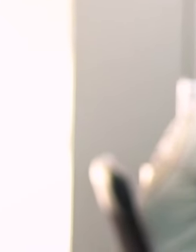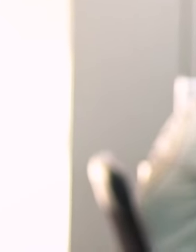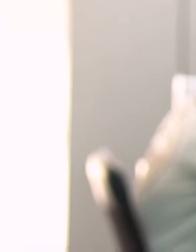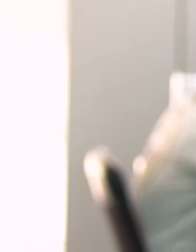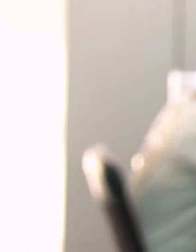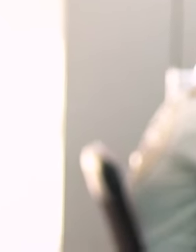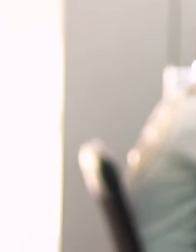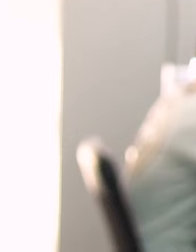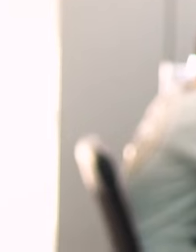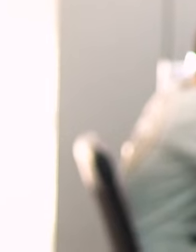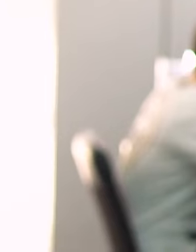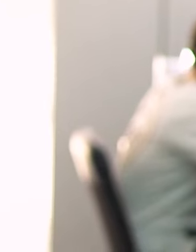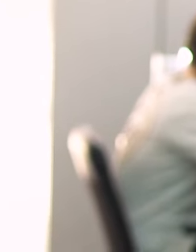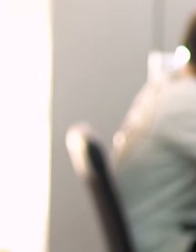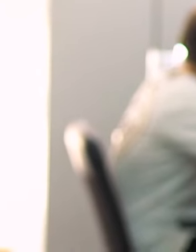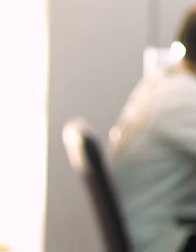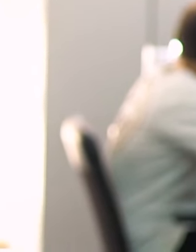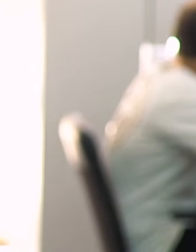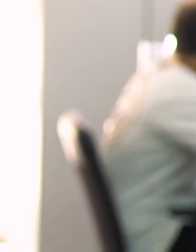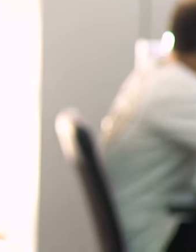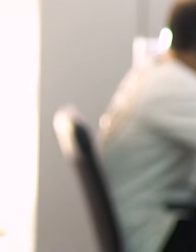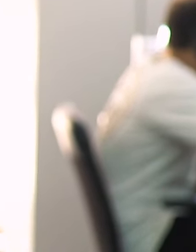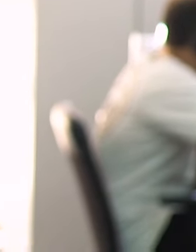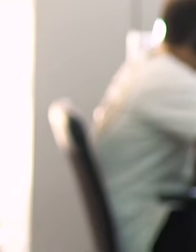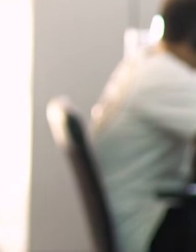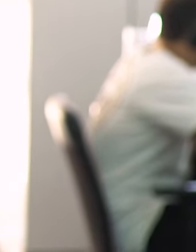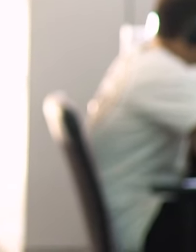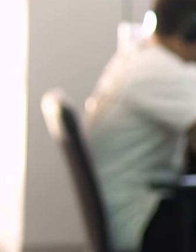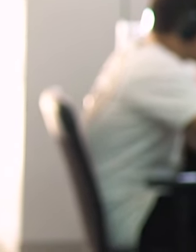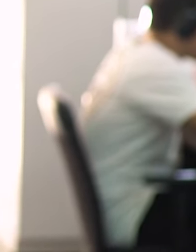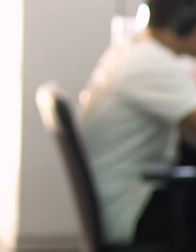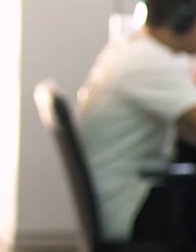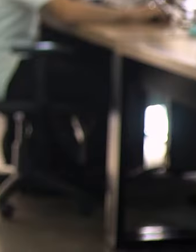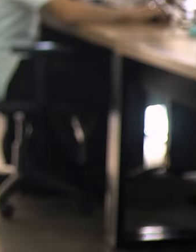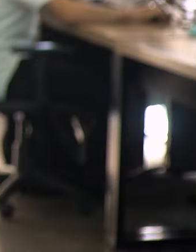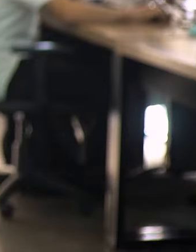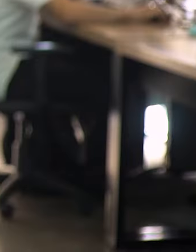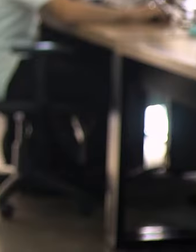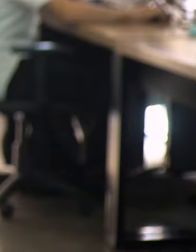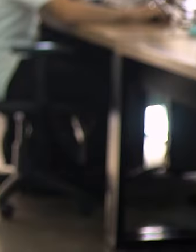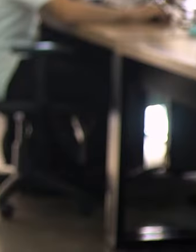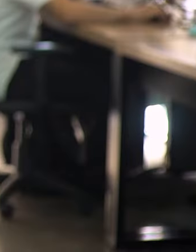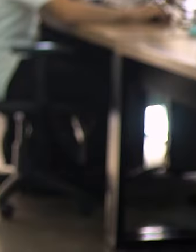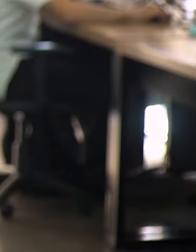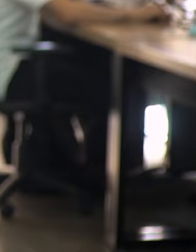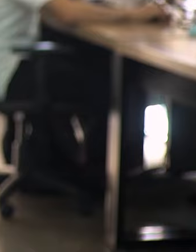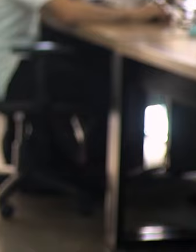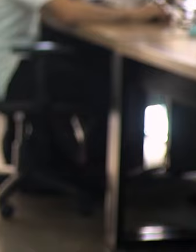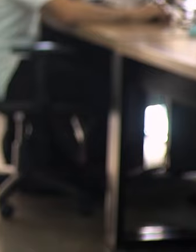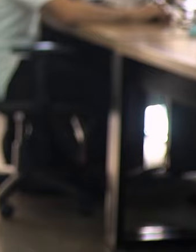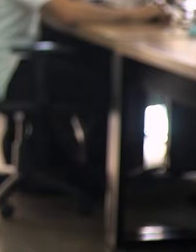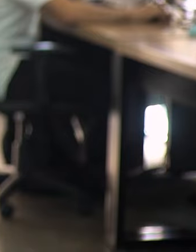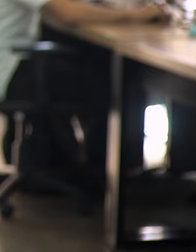Pelo povo negro? Pela juventude? Pelos LGBTs? Ou pela agricultura familiar? Ao se filiar no PT, você opta